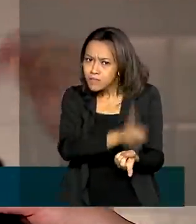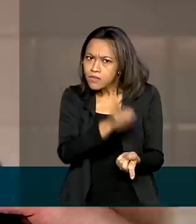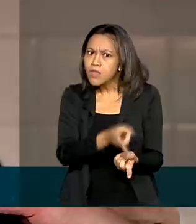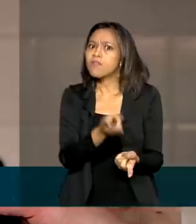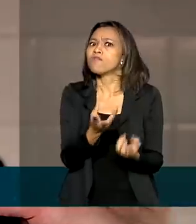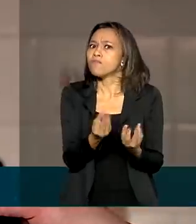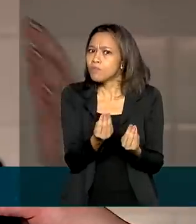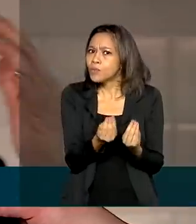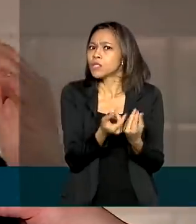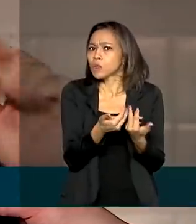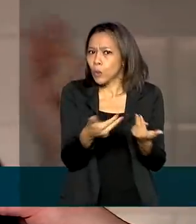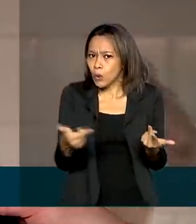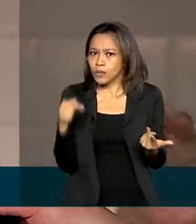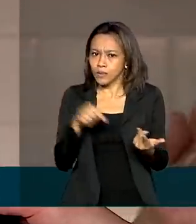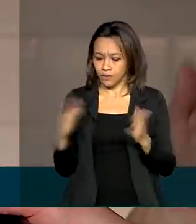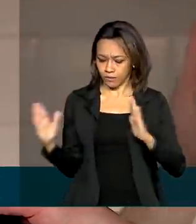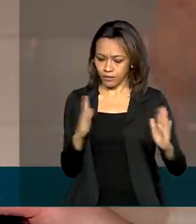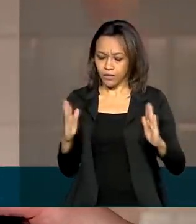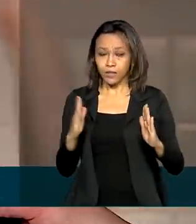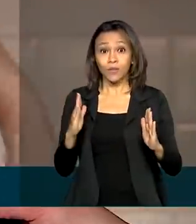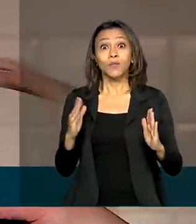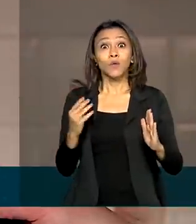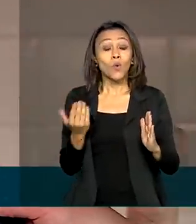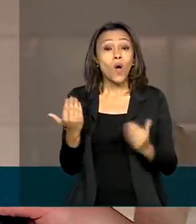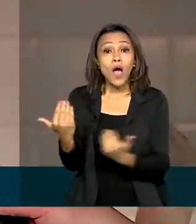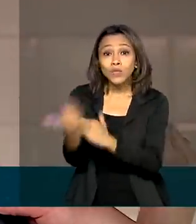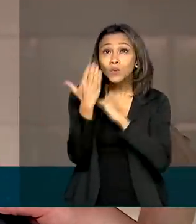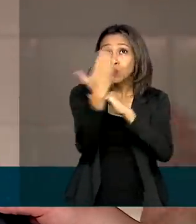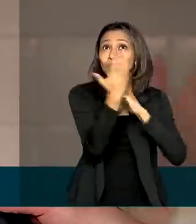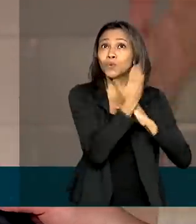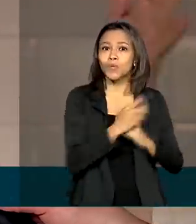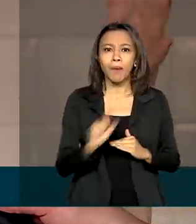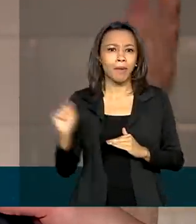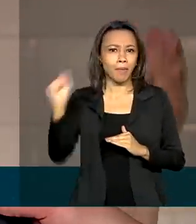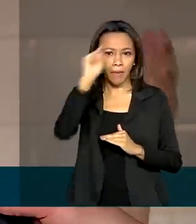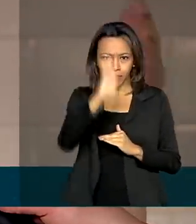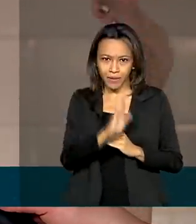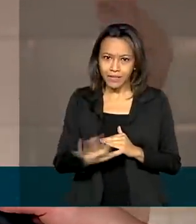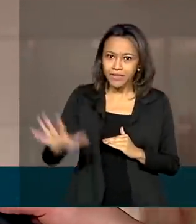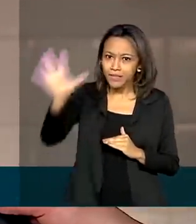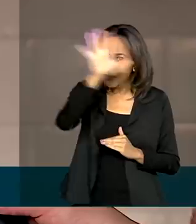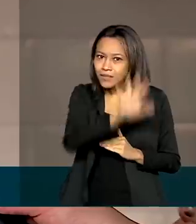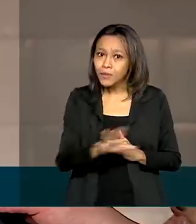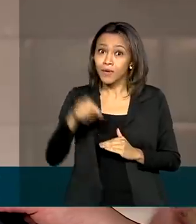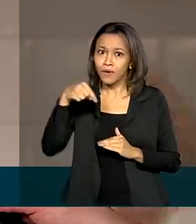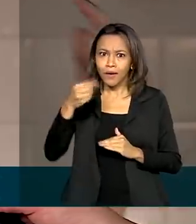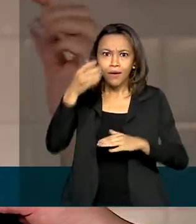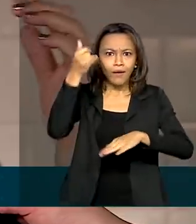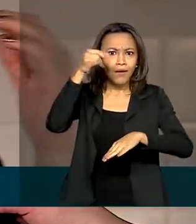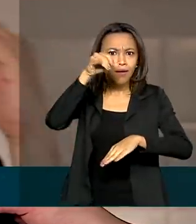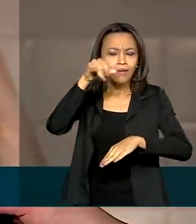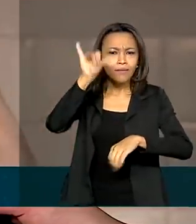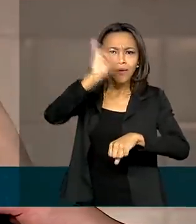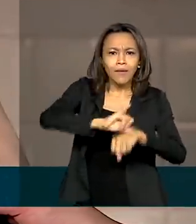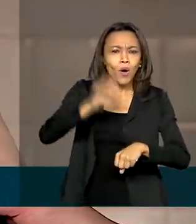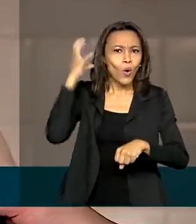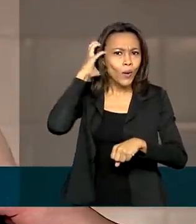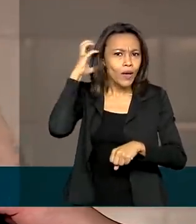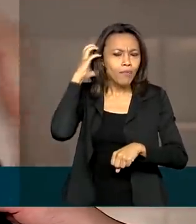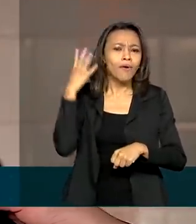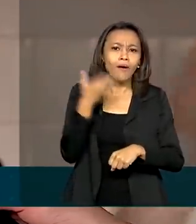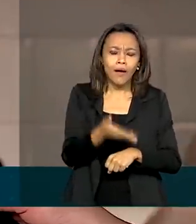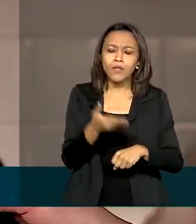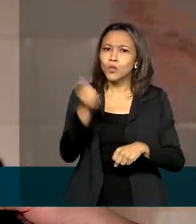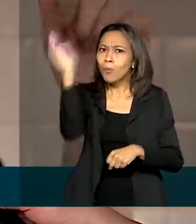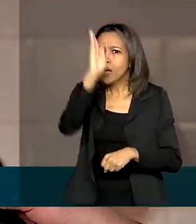coisa durante esse período com a ajuda de muitos voluntários no Brasil. Uma instituição em Cuiabá que recebeu doações